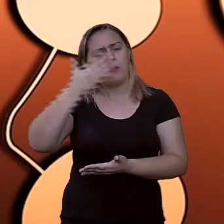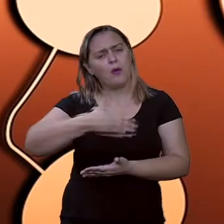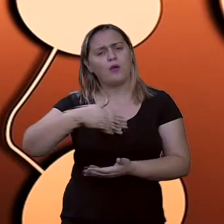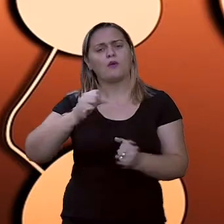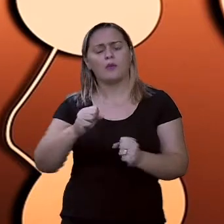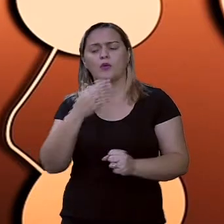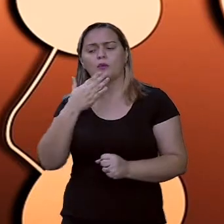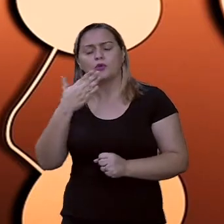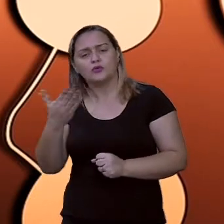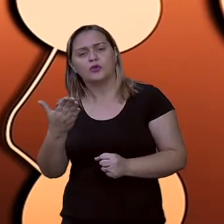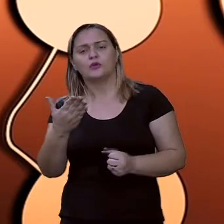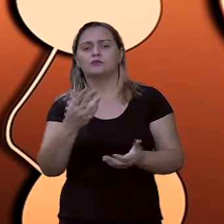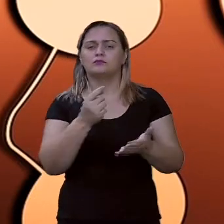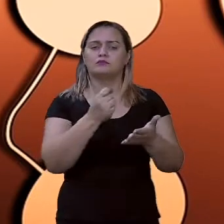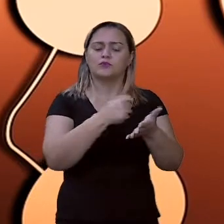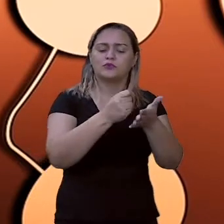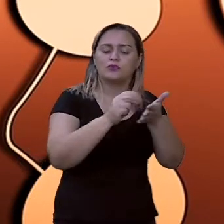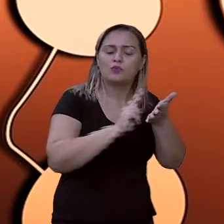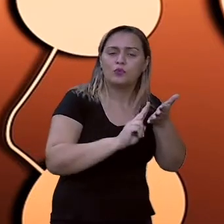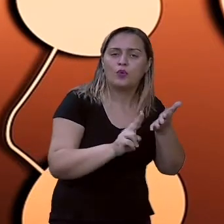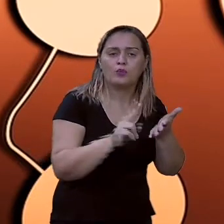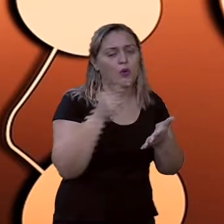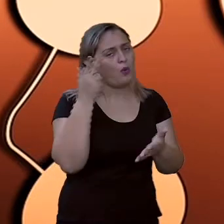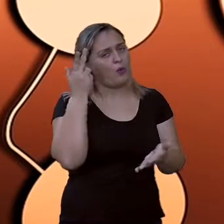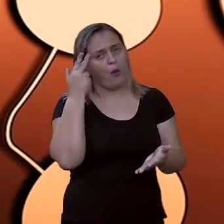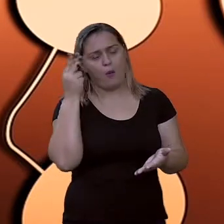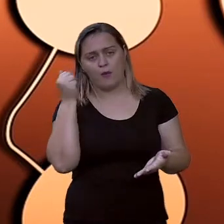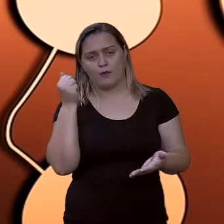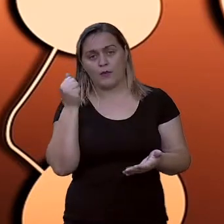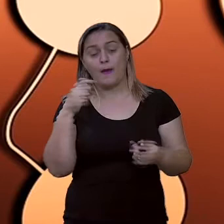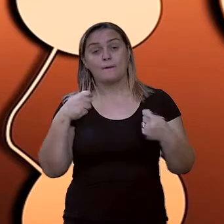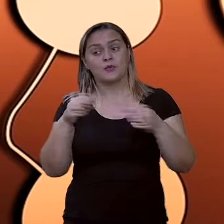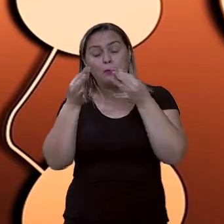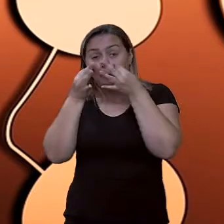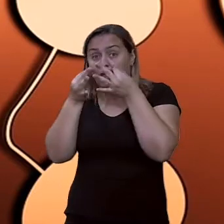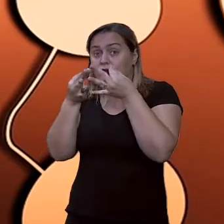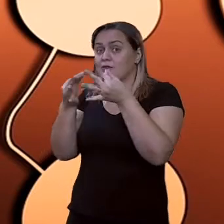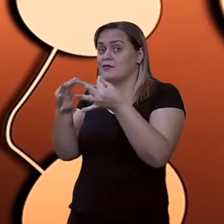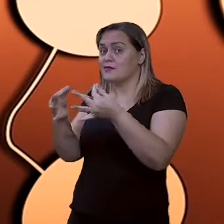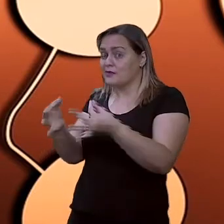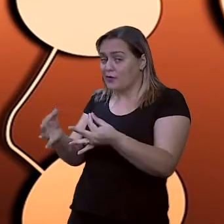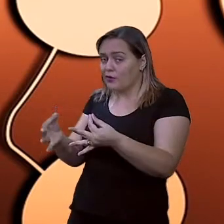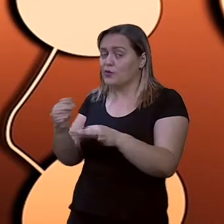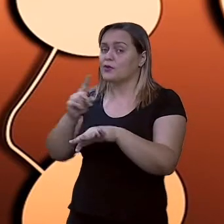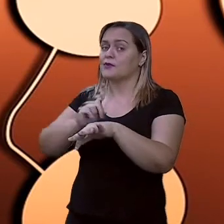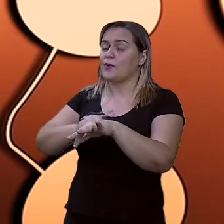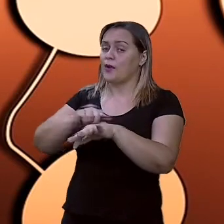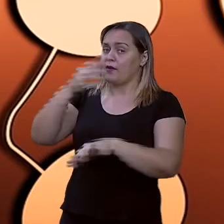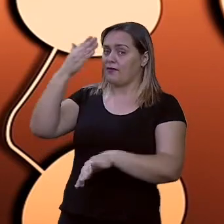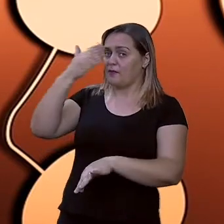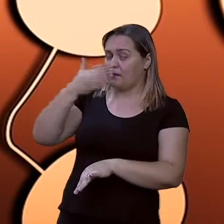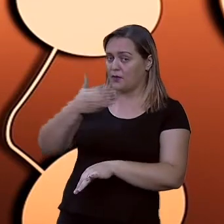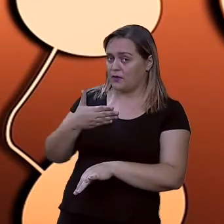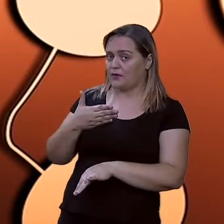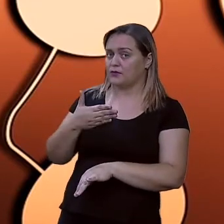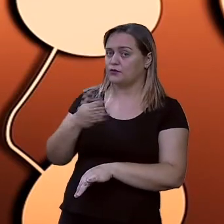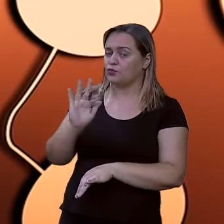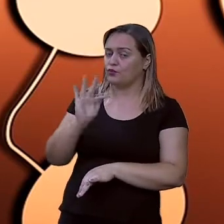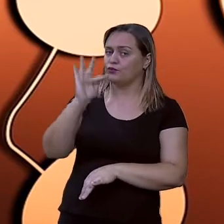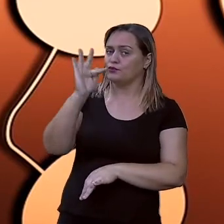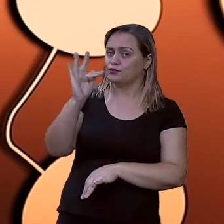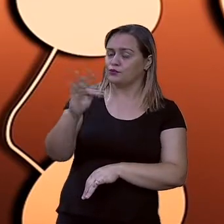Então, prestem atenção a essas instruções da avaliação que você irá fazer aí no futuro.